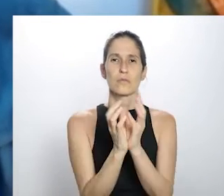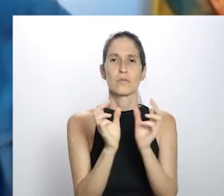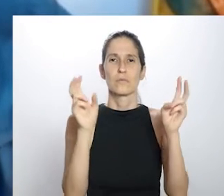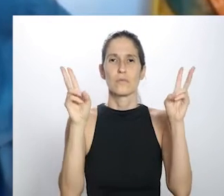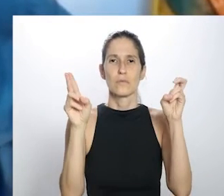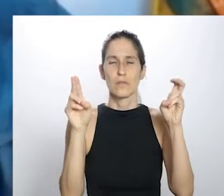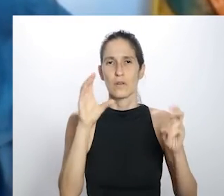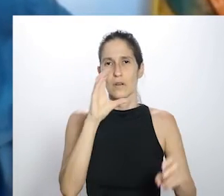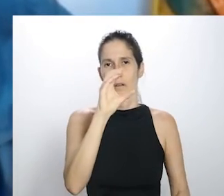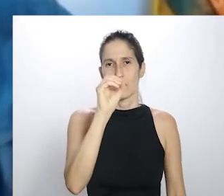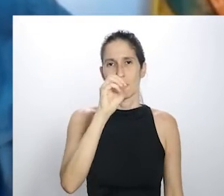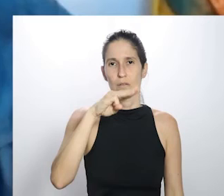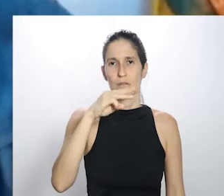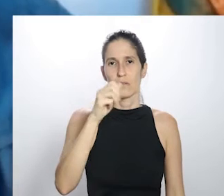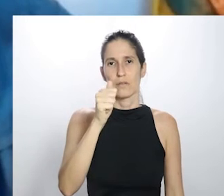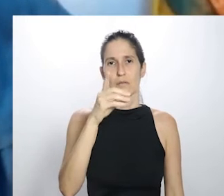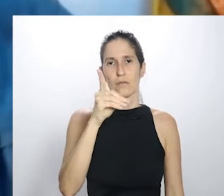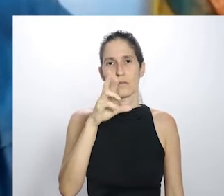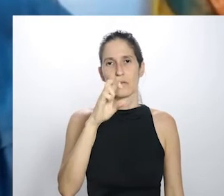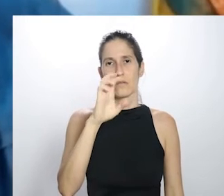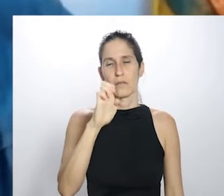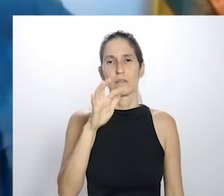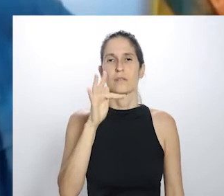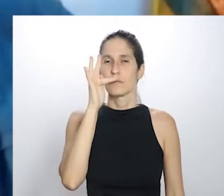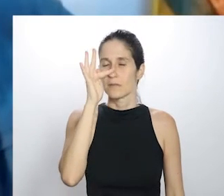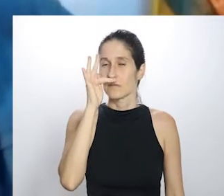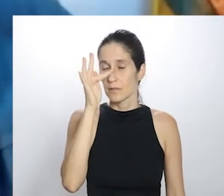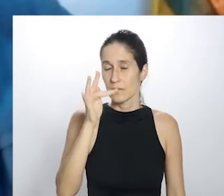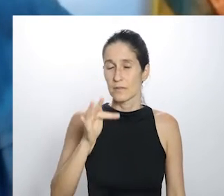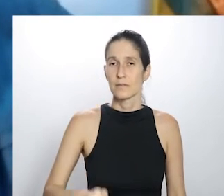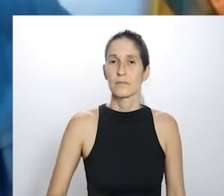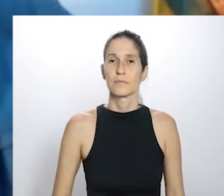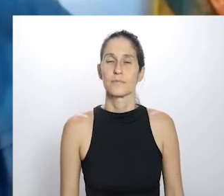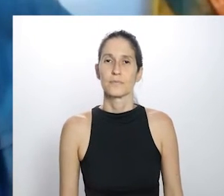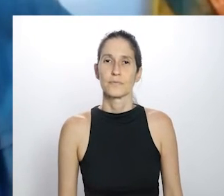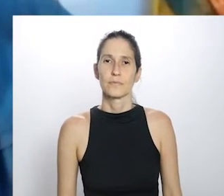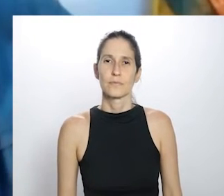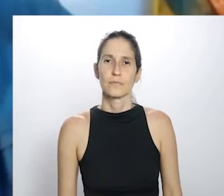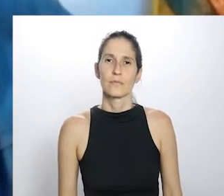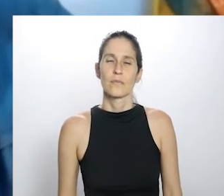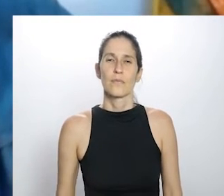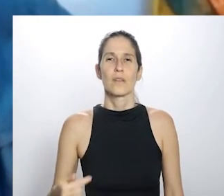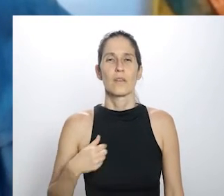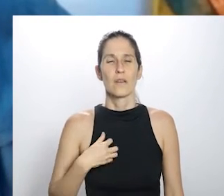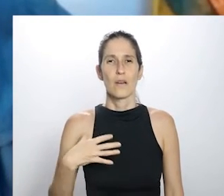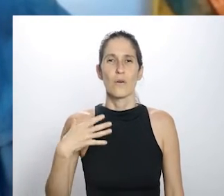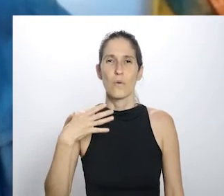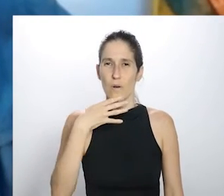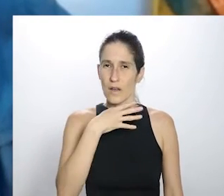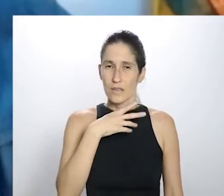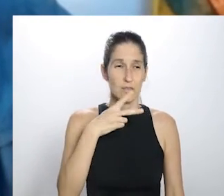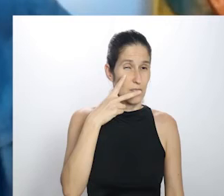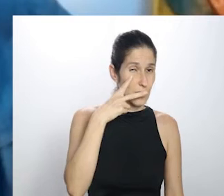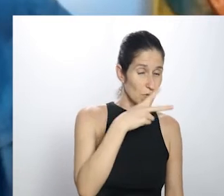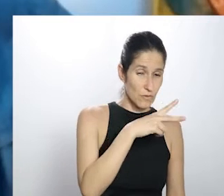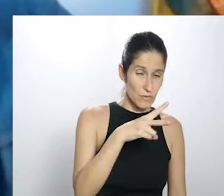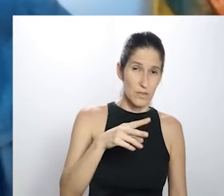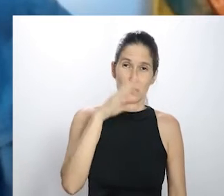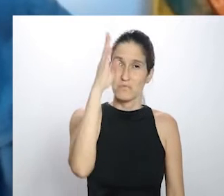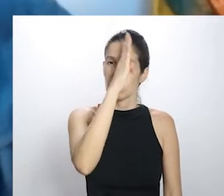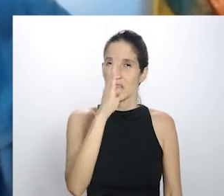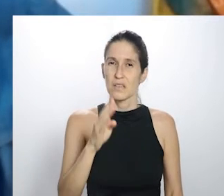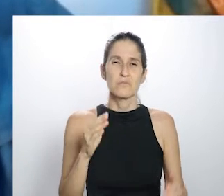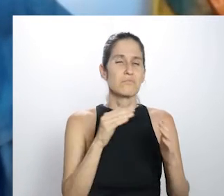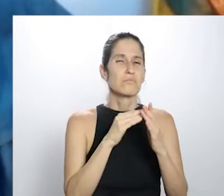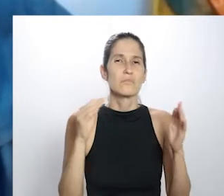referência nas comadas de florzinhas, e que acho que tem uma coisa que para mim é muito presente, que no Brasil